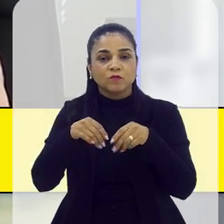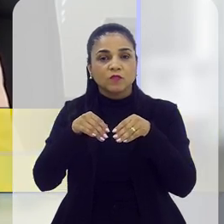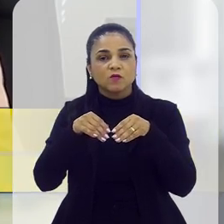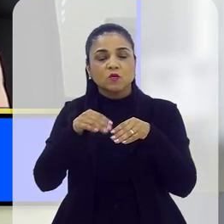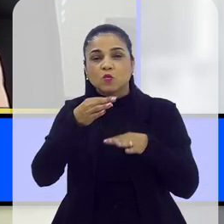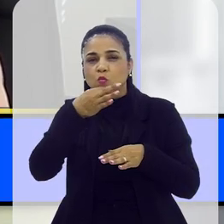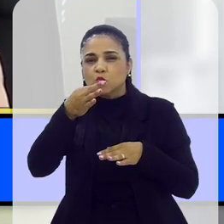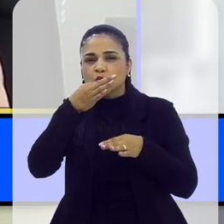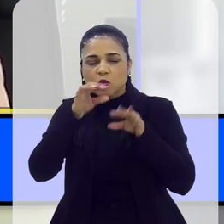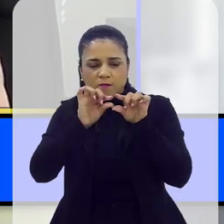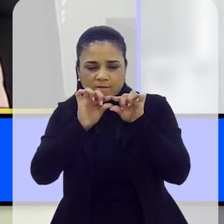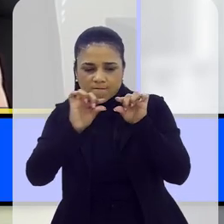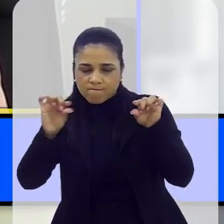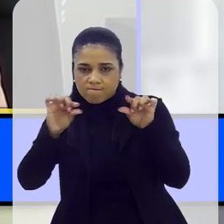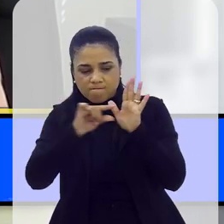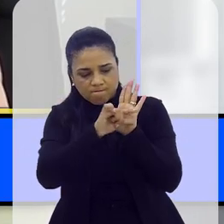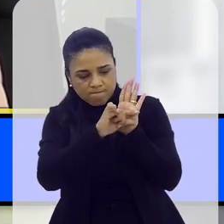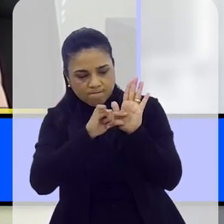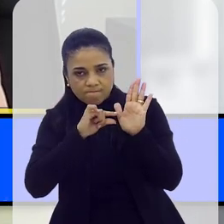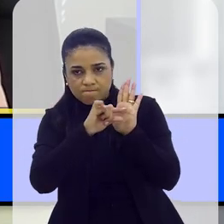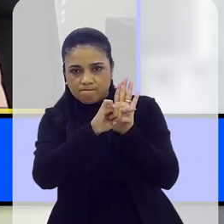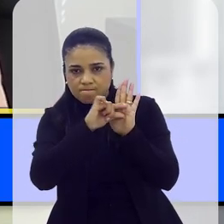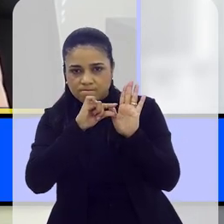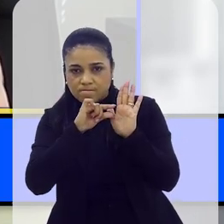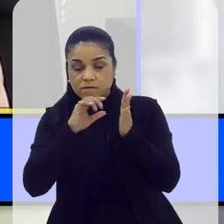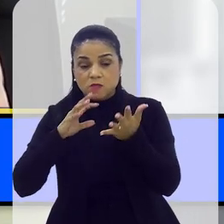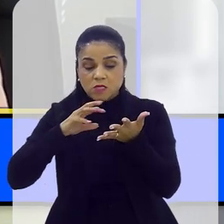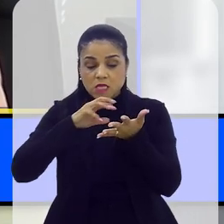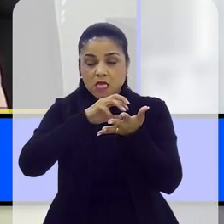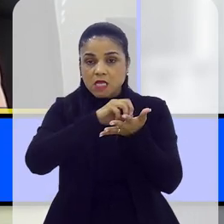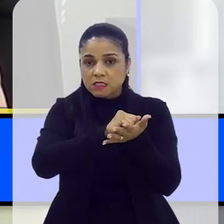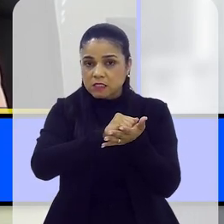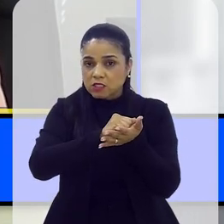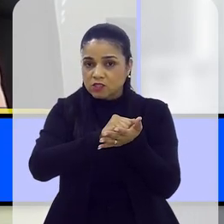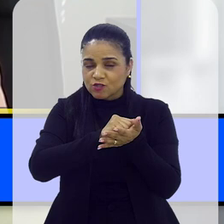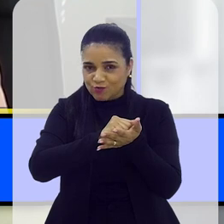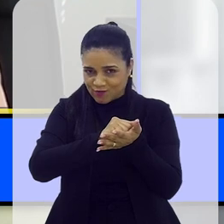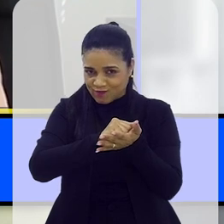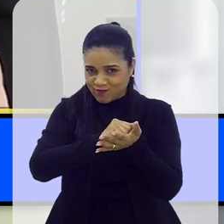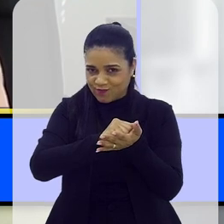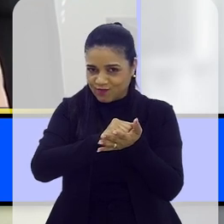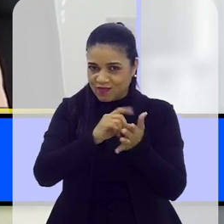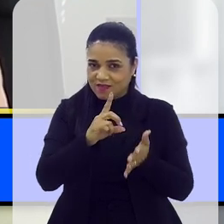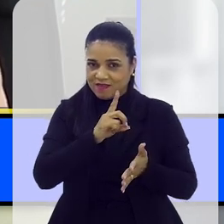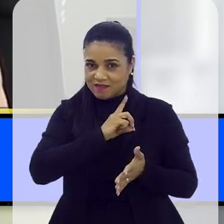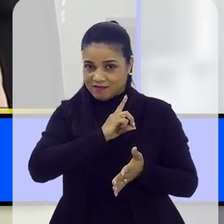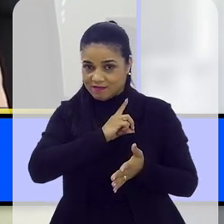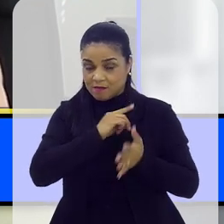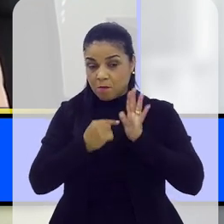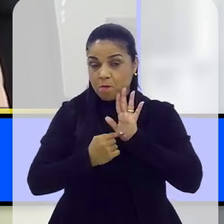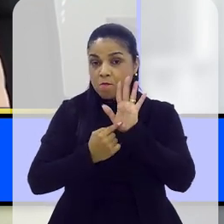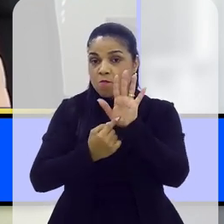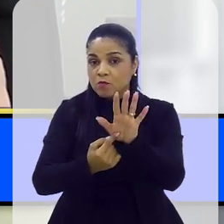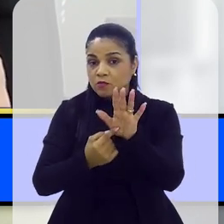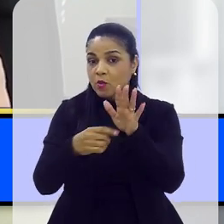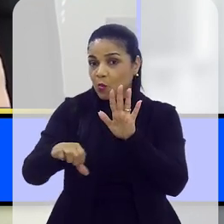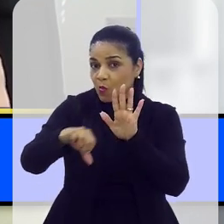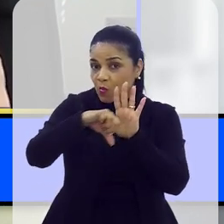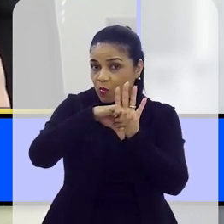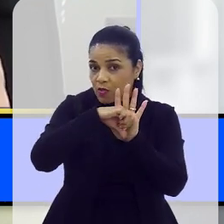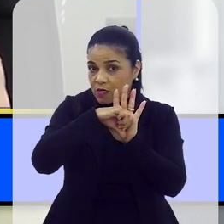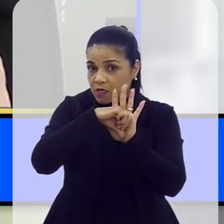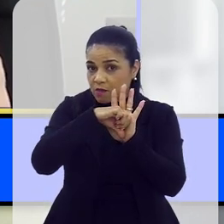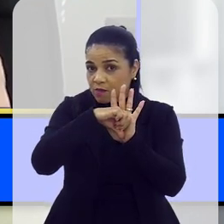tipificação, uma subnomenclatura nos registros de ocorrência para demonstrar que aquele